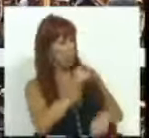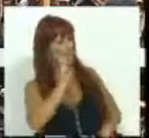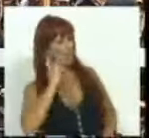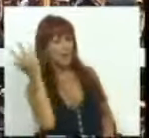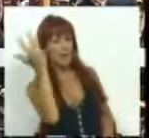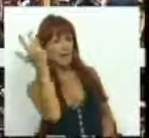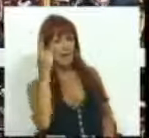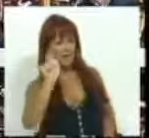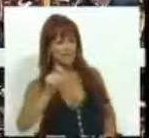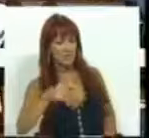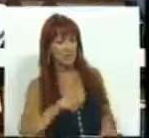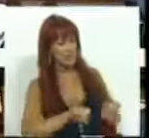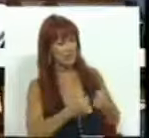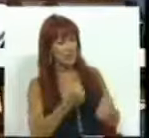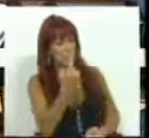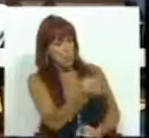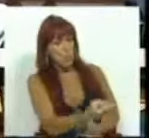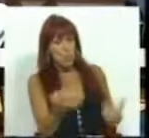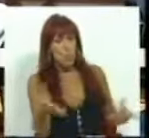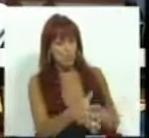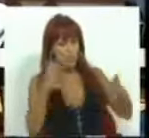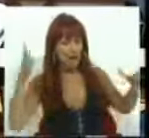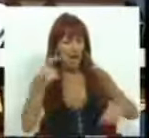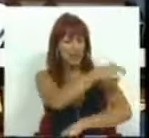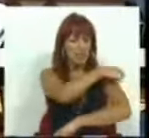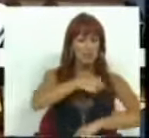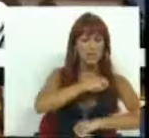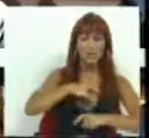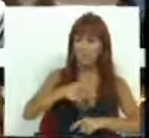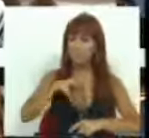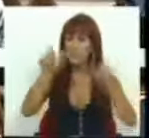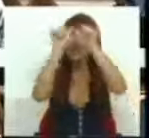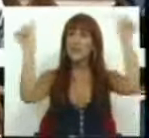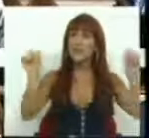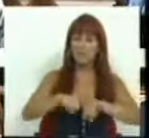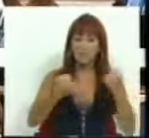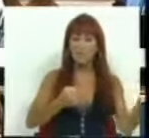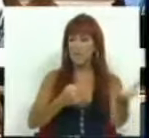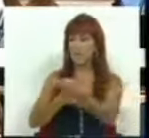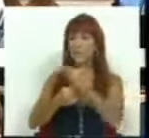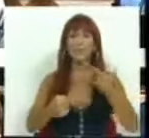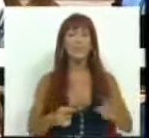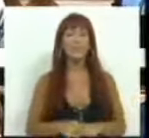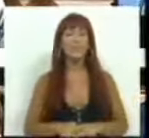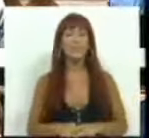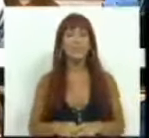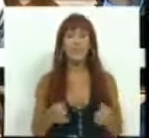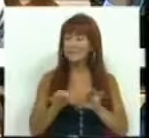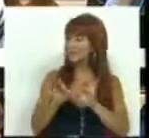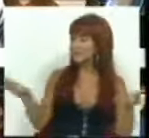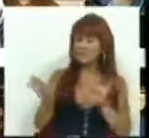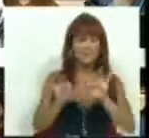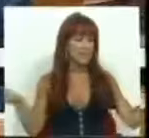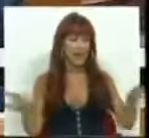mulher ilustre a presidir a um dos partidos mais representativos do nosso sistema partidário. A paridade